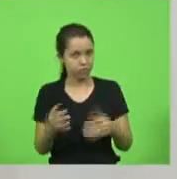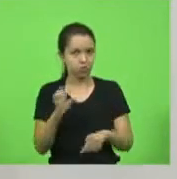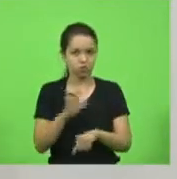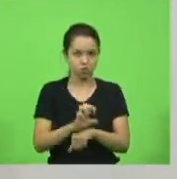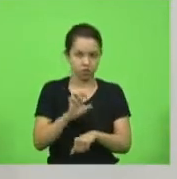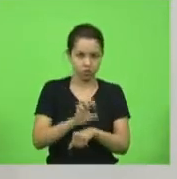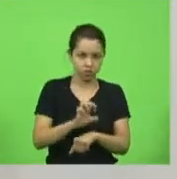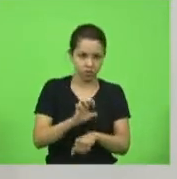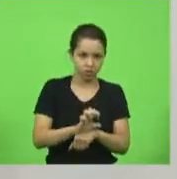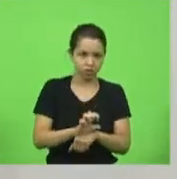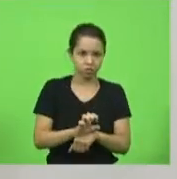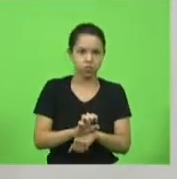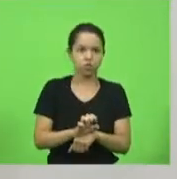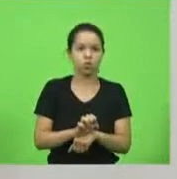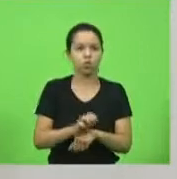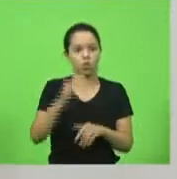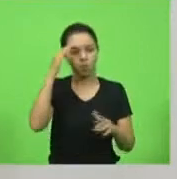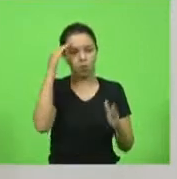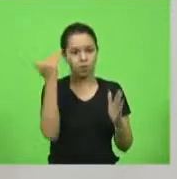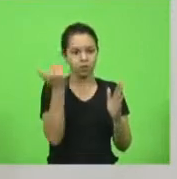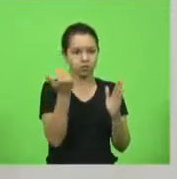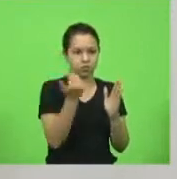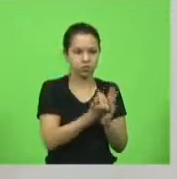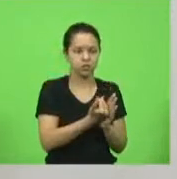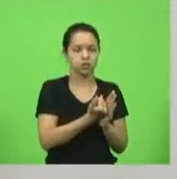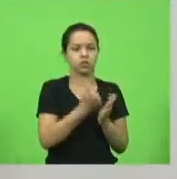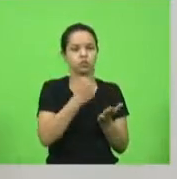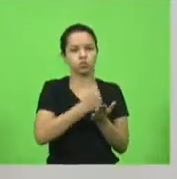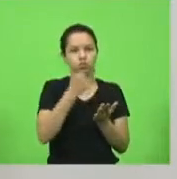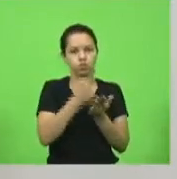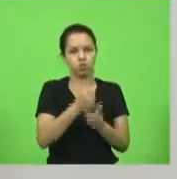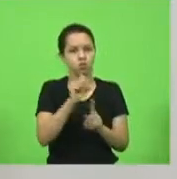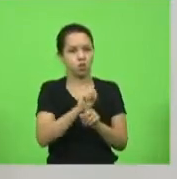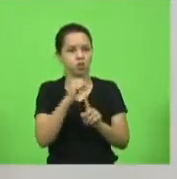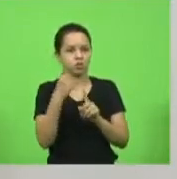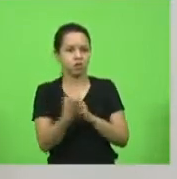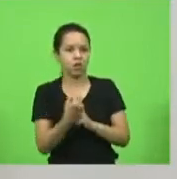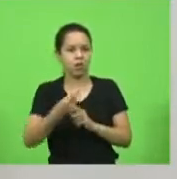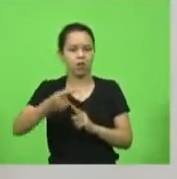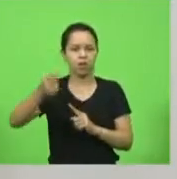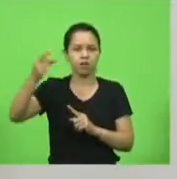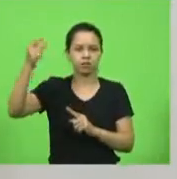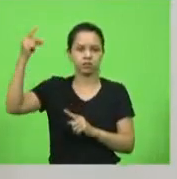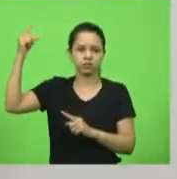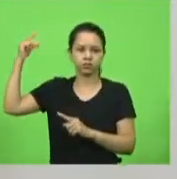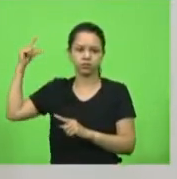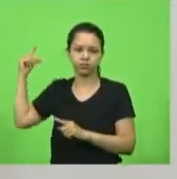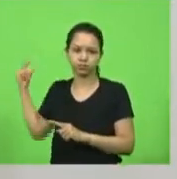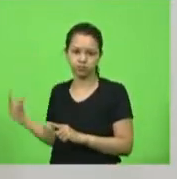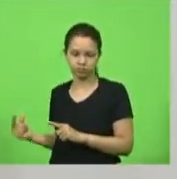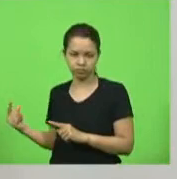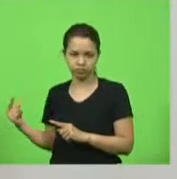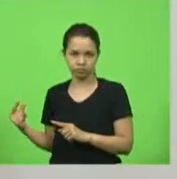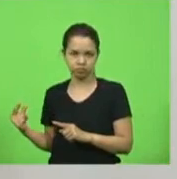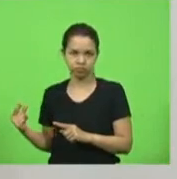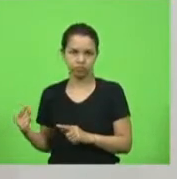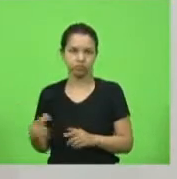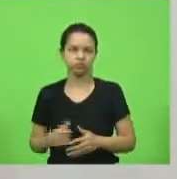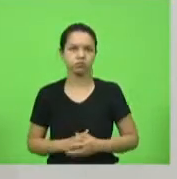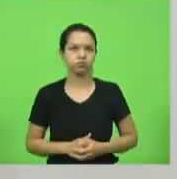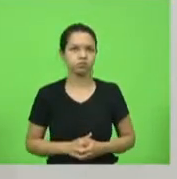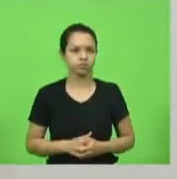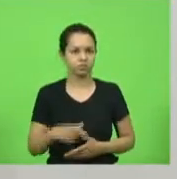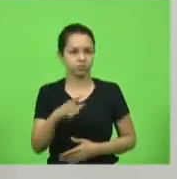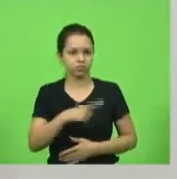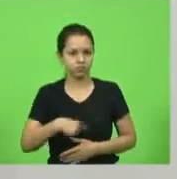cumpre no contrato social lá atrás lá atrás que nós